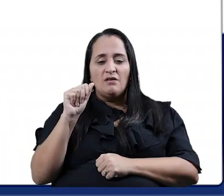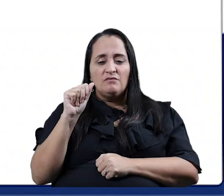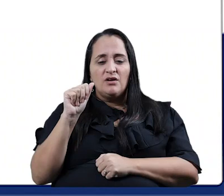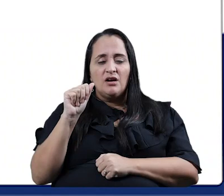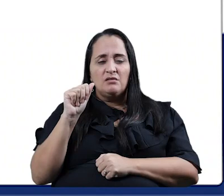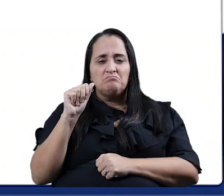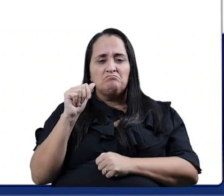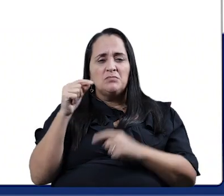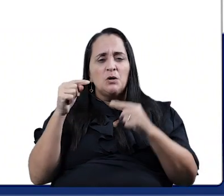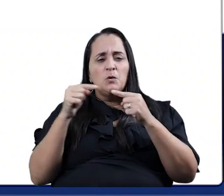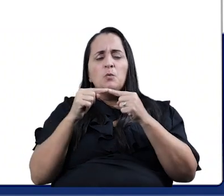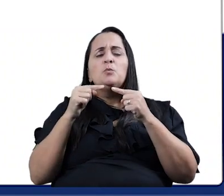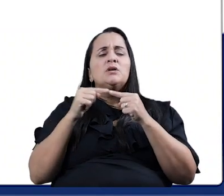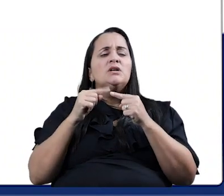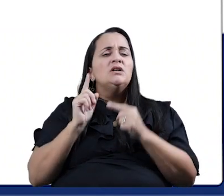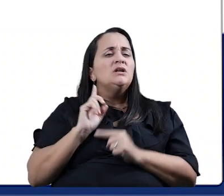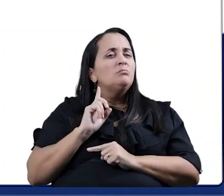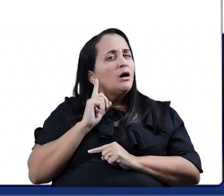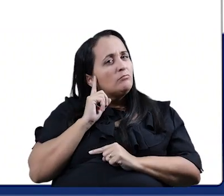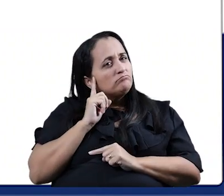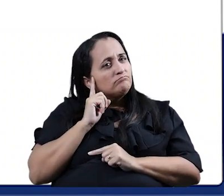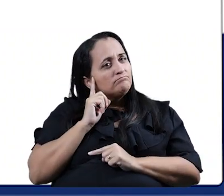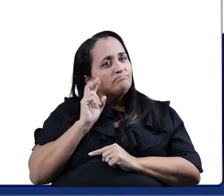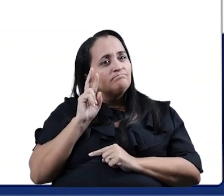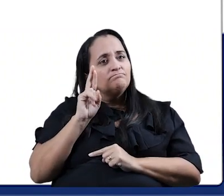Tirava. O que que rima com tirava?